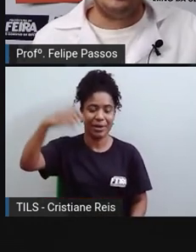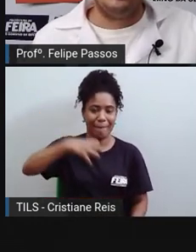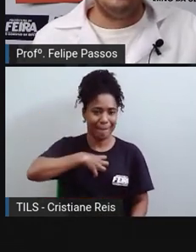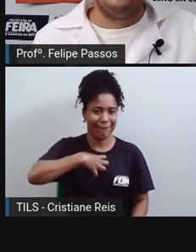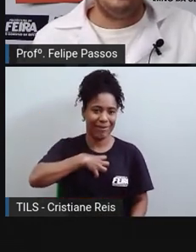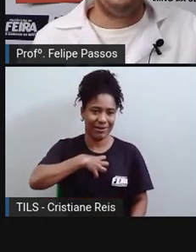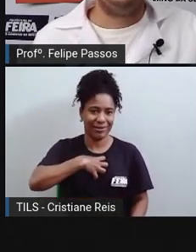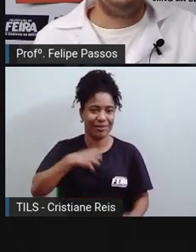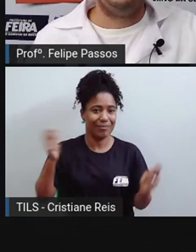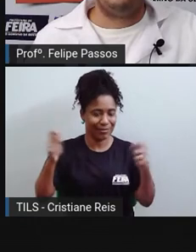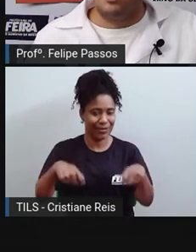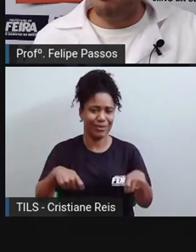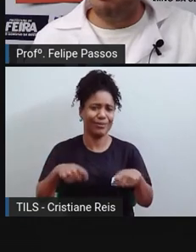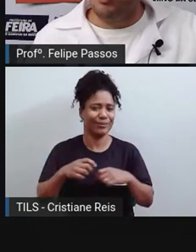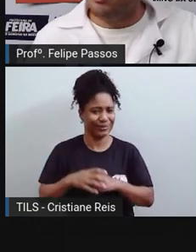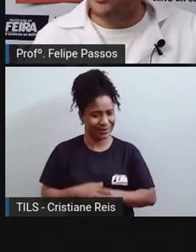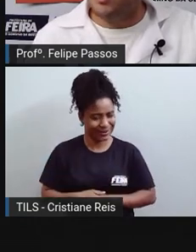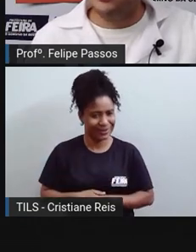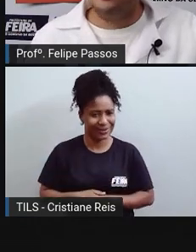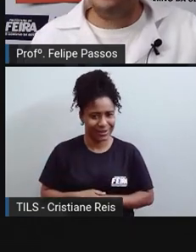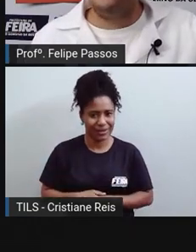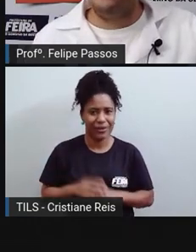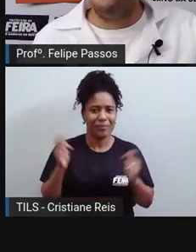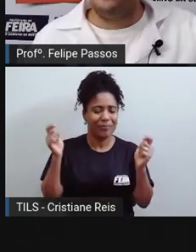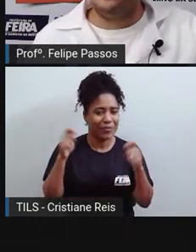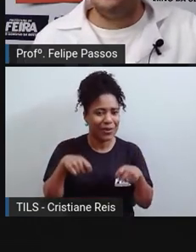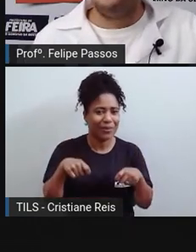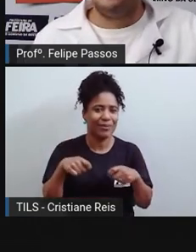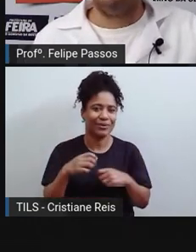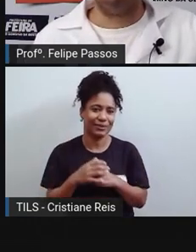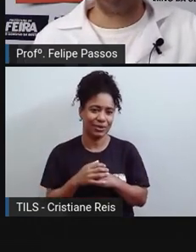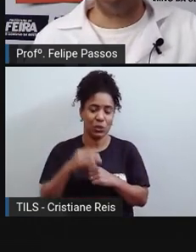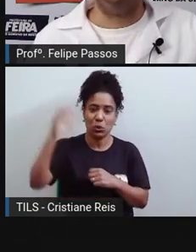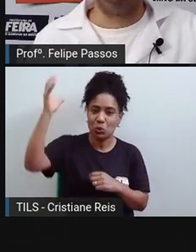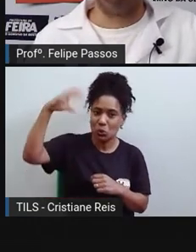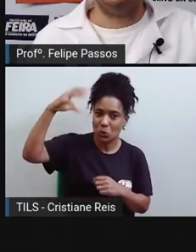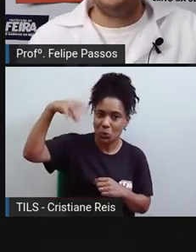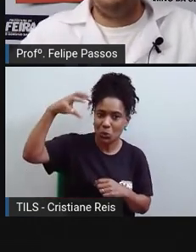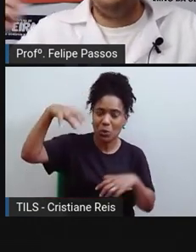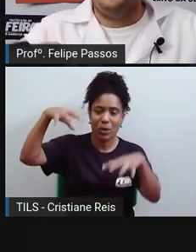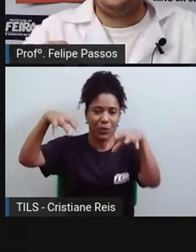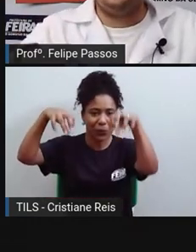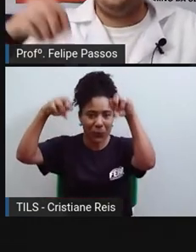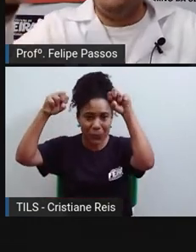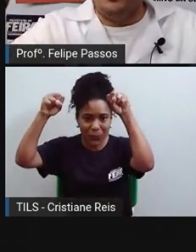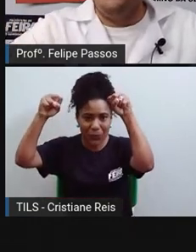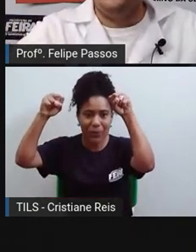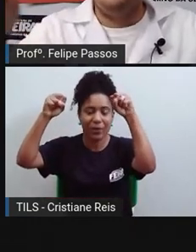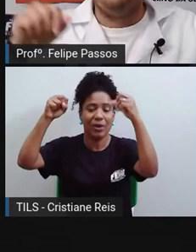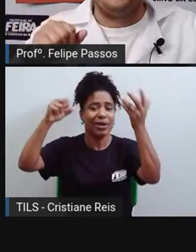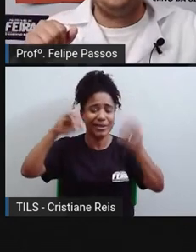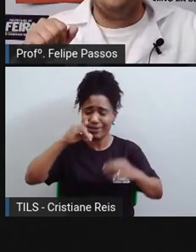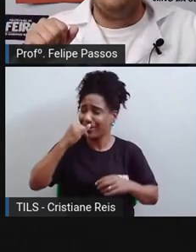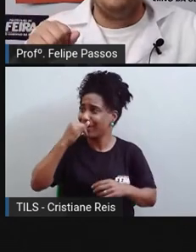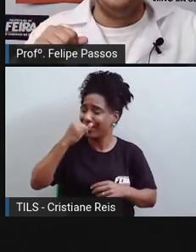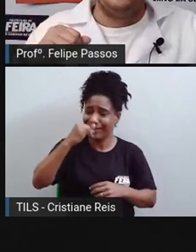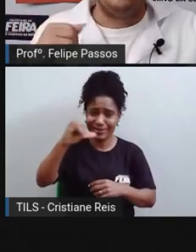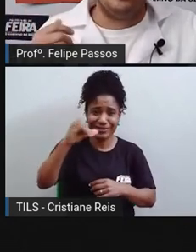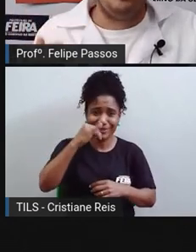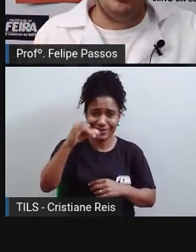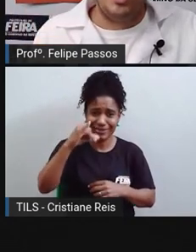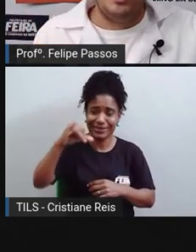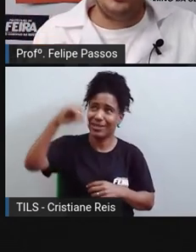alta. A gente tem poucos meses de chuva ao longo do ano. Mesmo no dia que chove, faz sol.